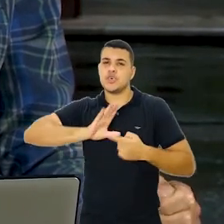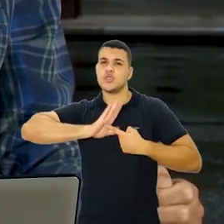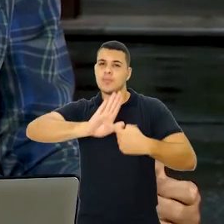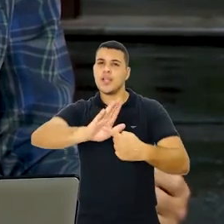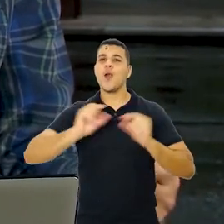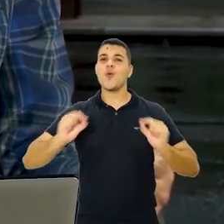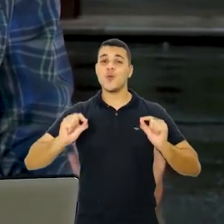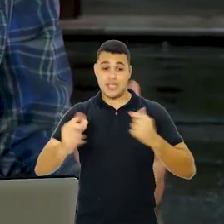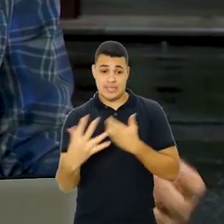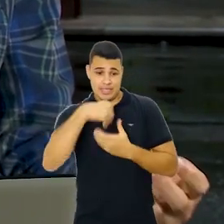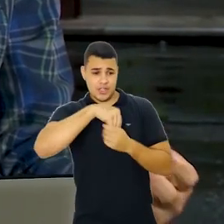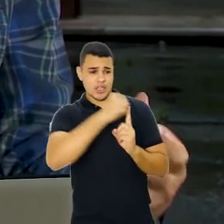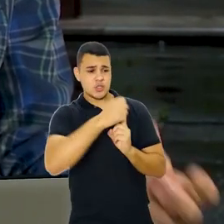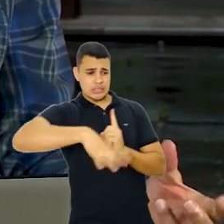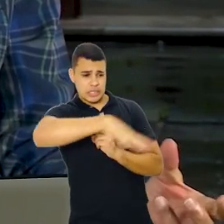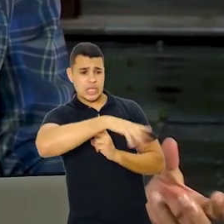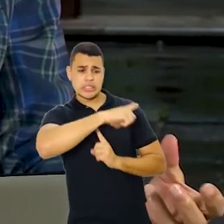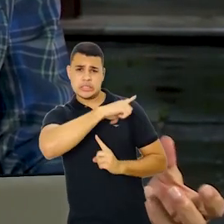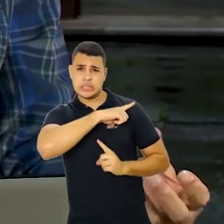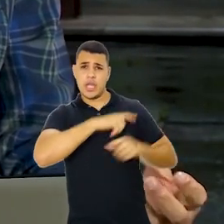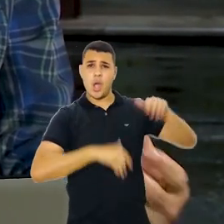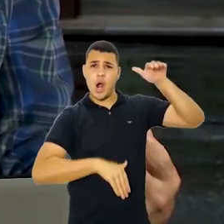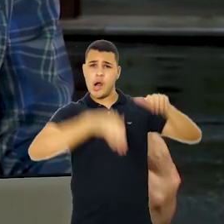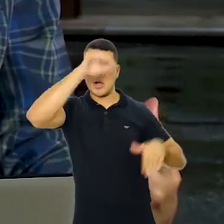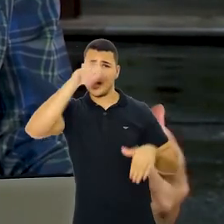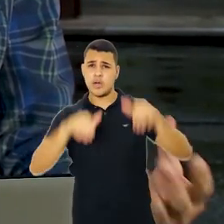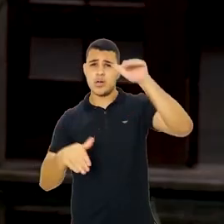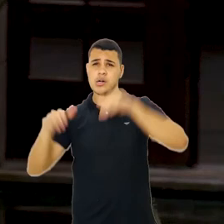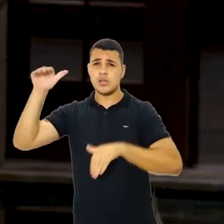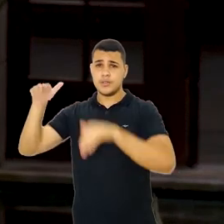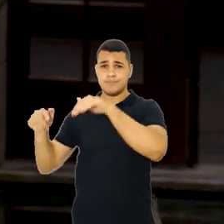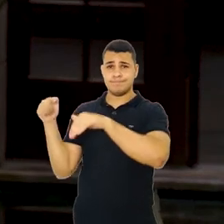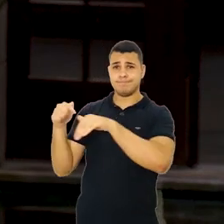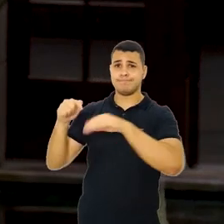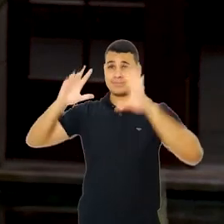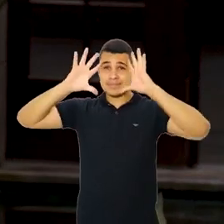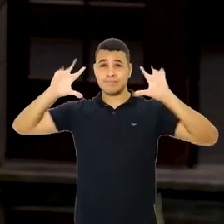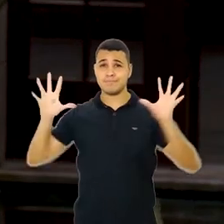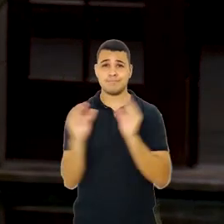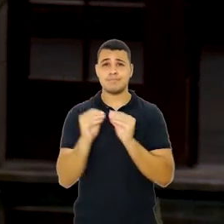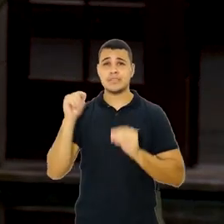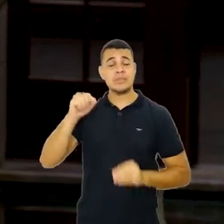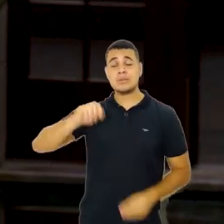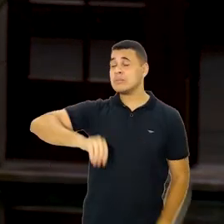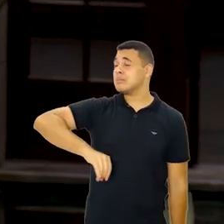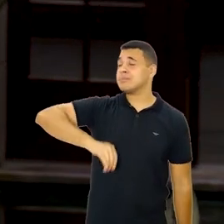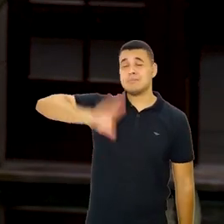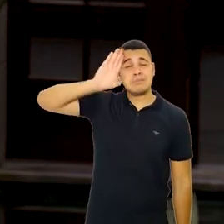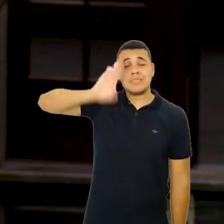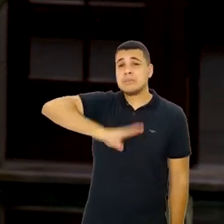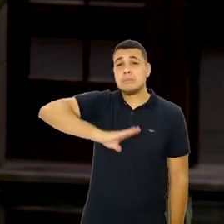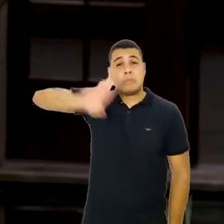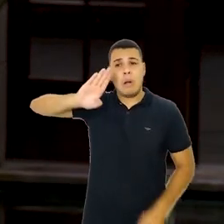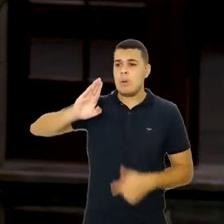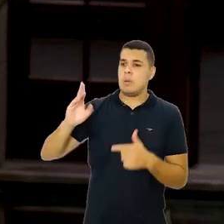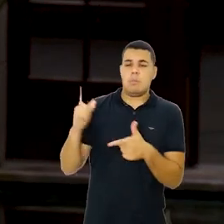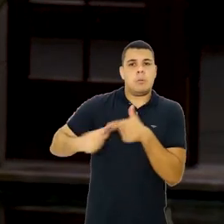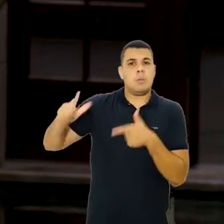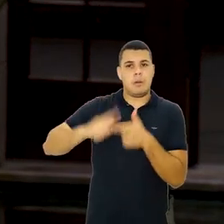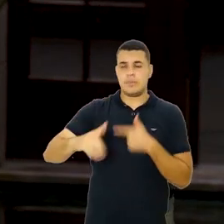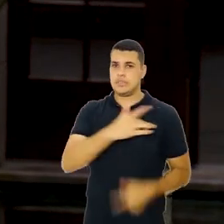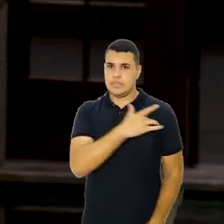colocarmos claramente que a desigualdade social é o nosso principal problema de saúde.